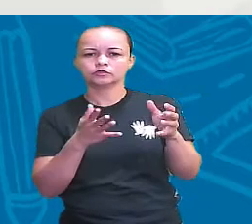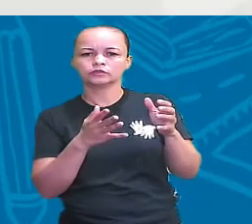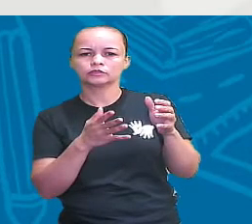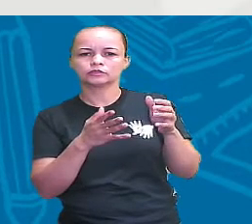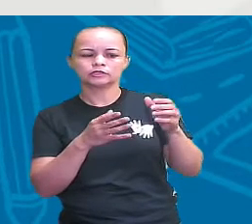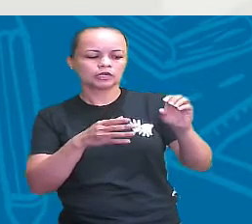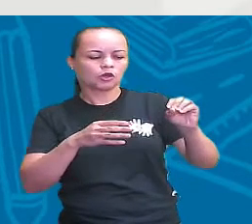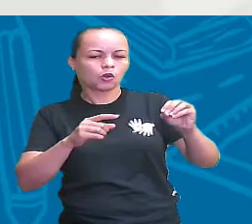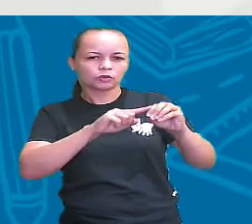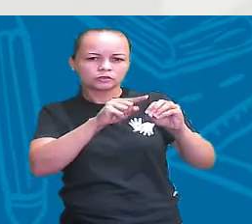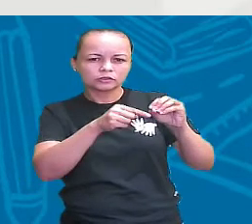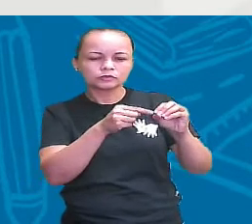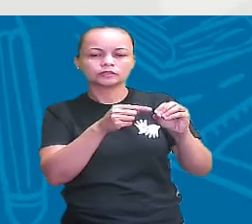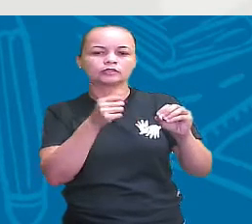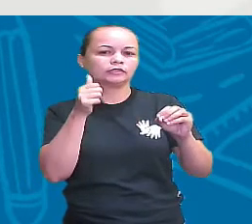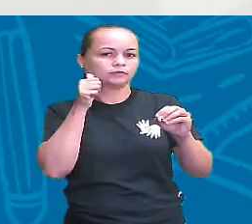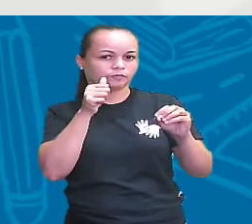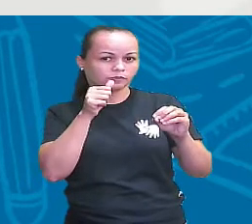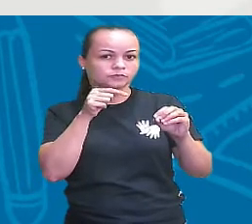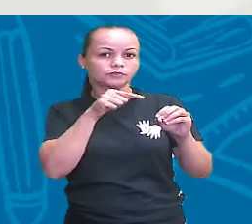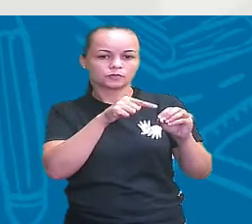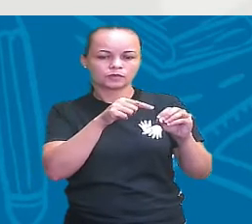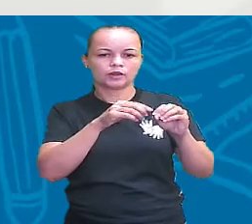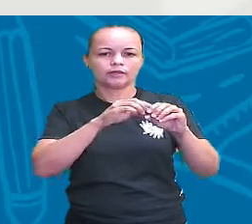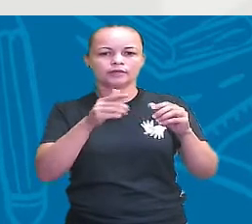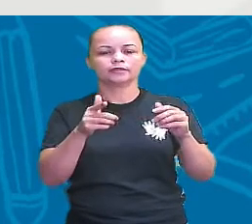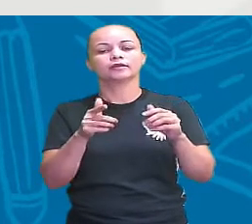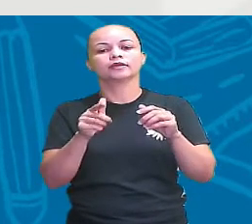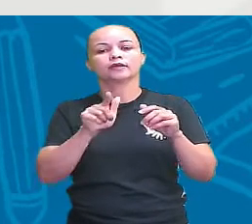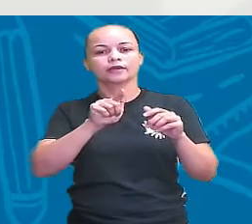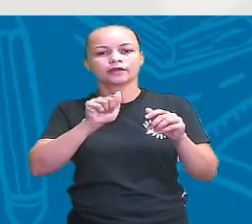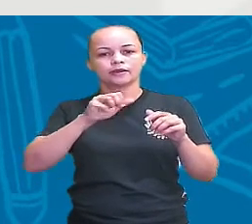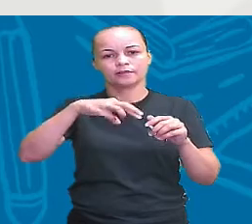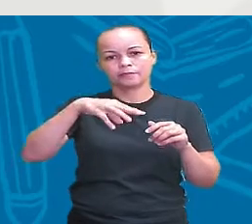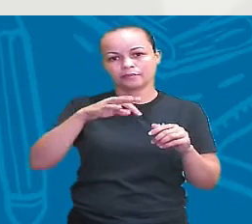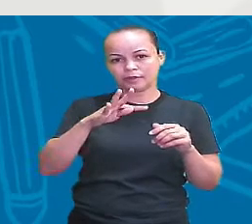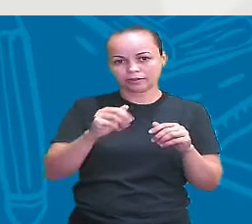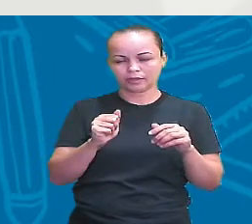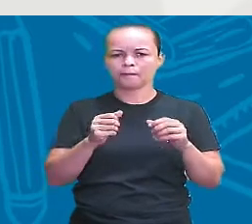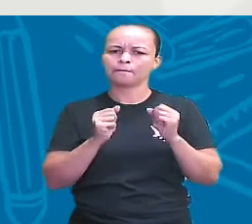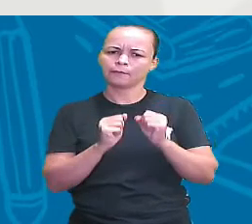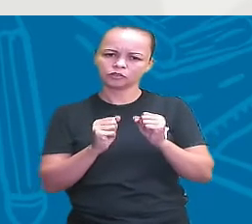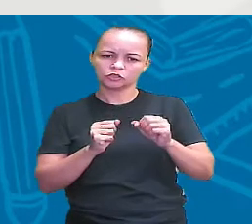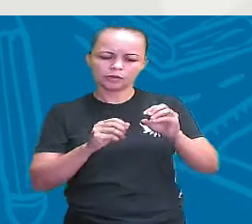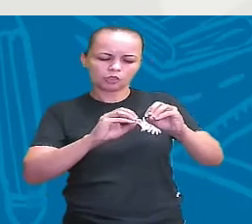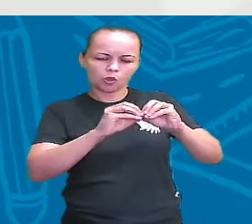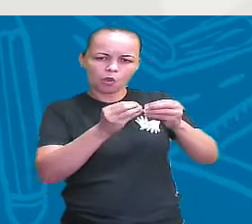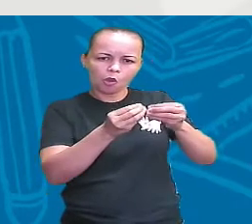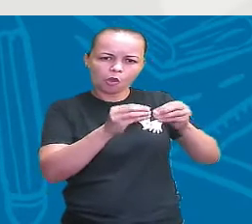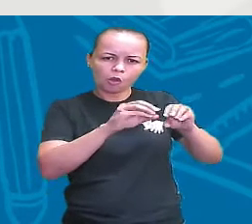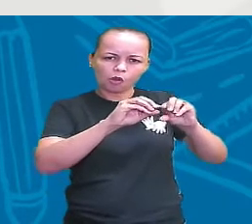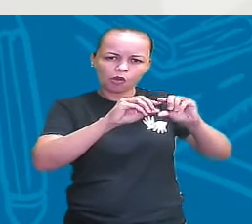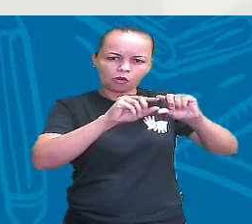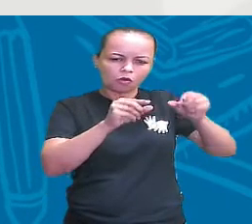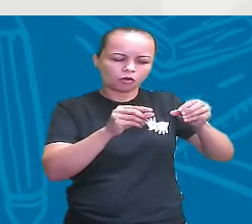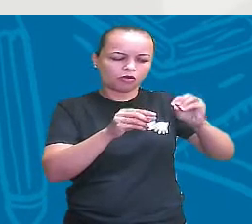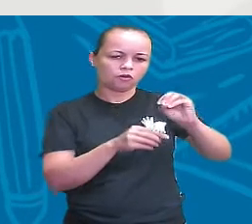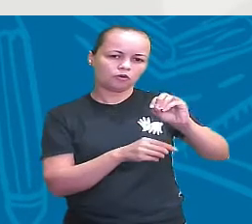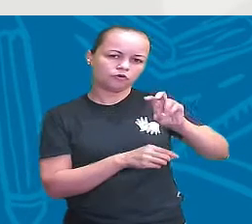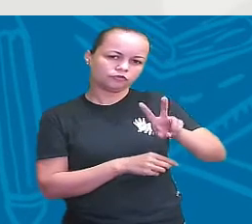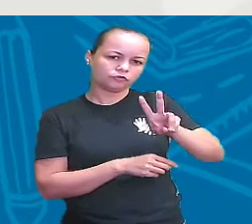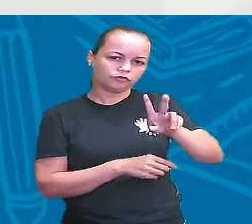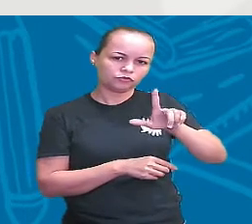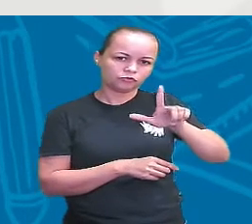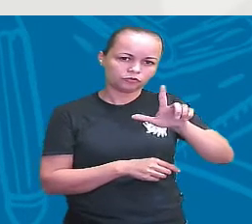feminina, que a gente chama de gameta feminino, e que a gente pode chamar de óvulo, quando a gente está falando do gameta feminino, e